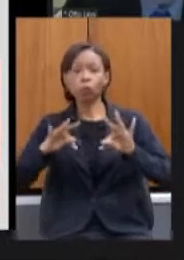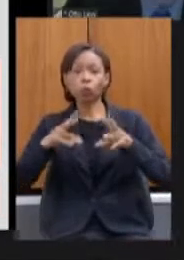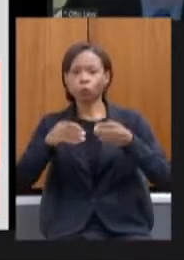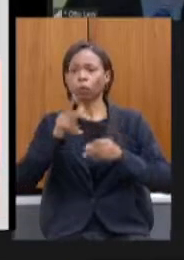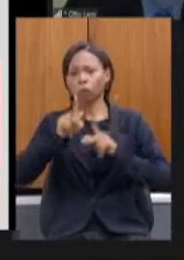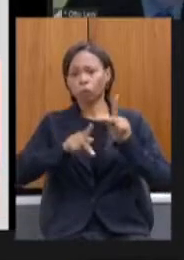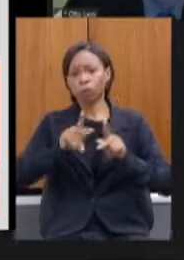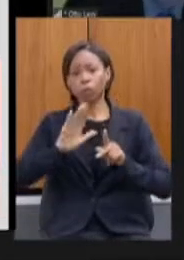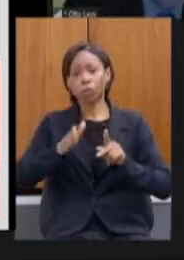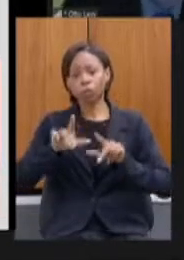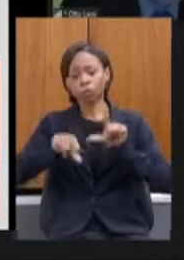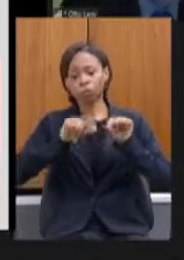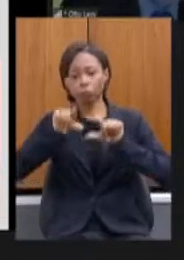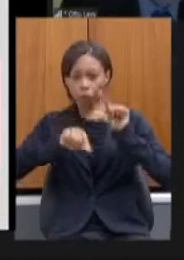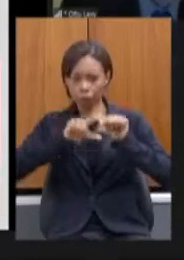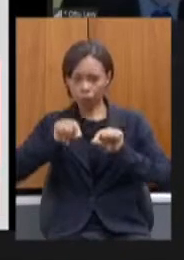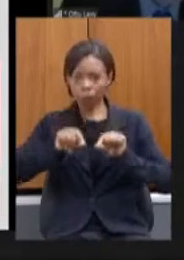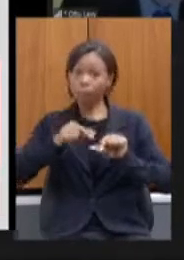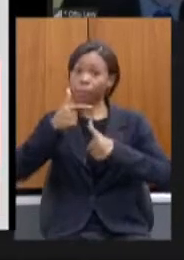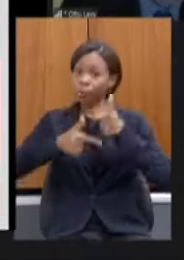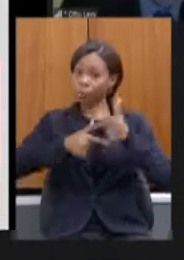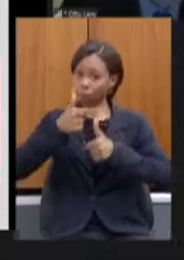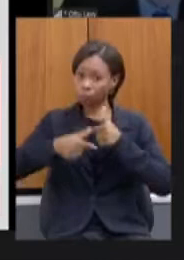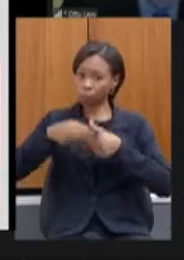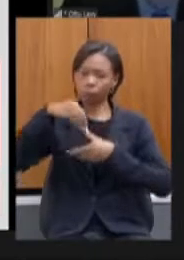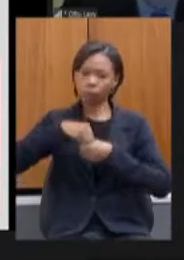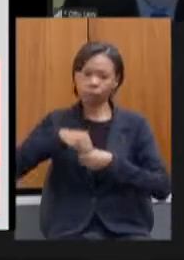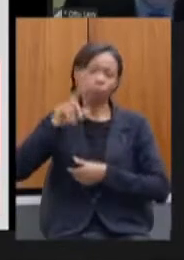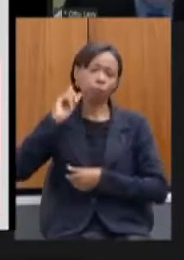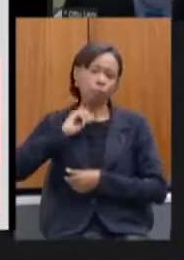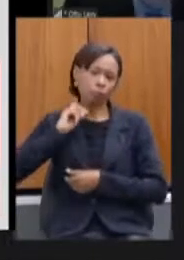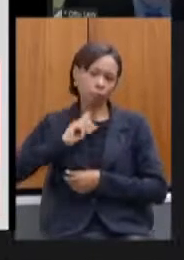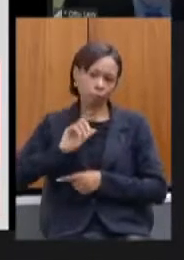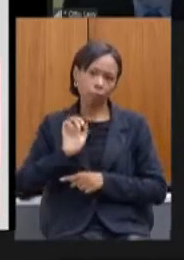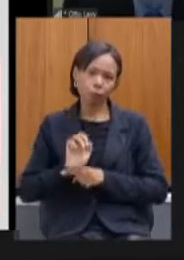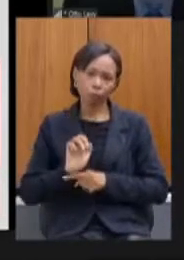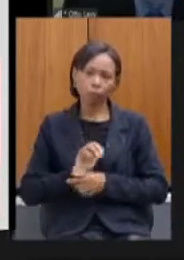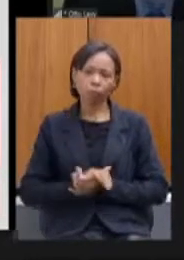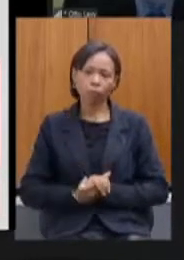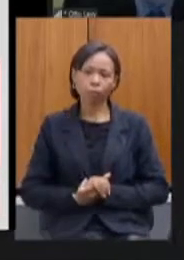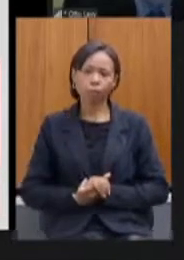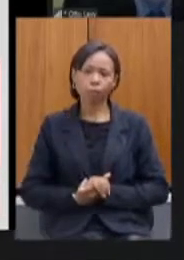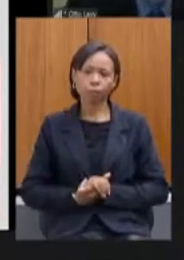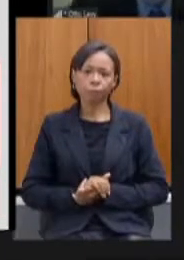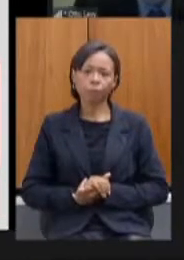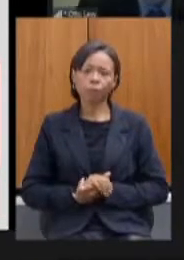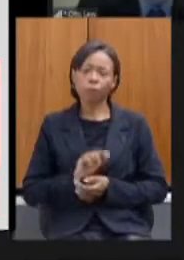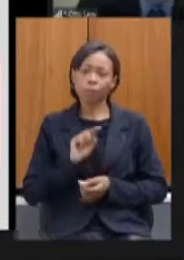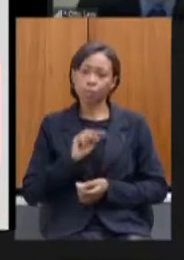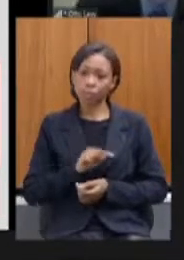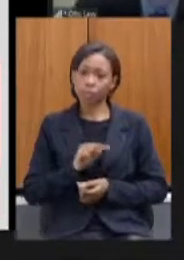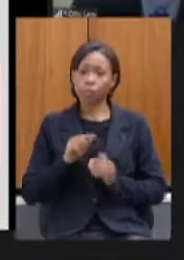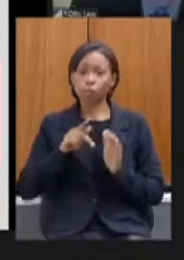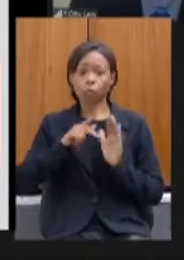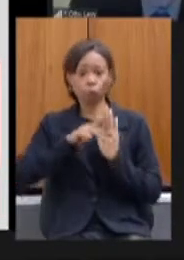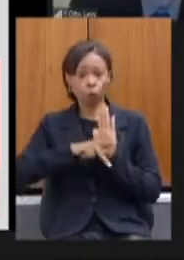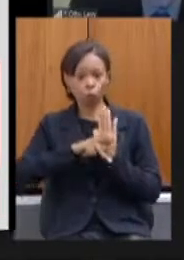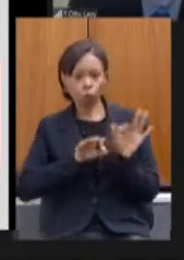selecionadas e que estão trabalhando no estado de minas através do programa transforma minas